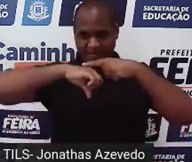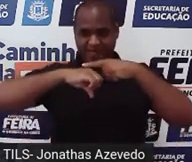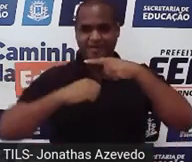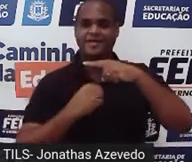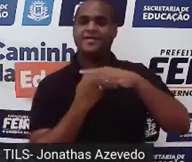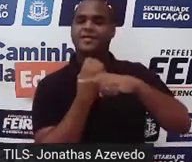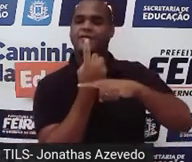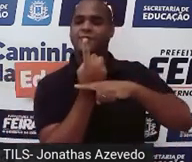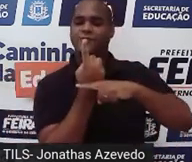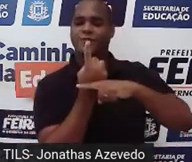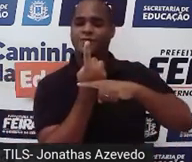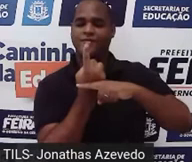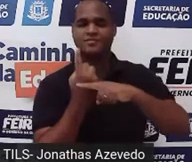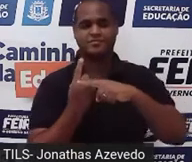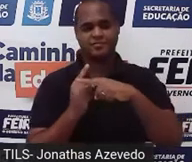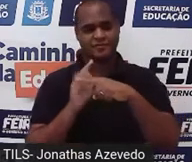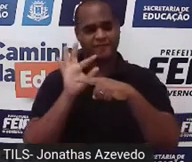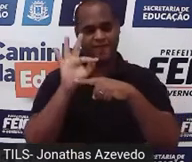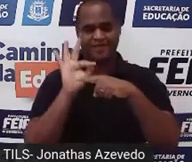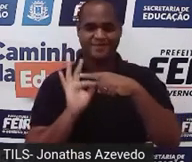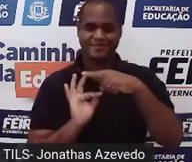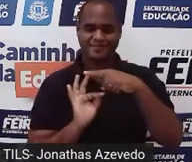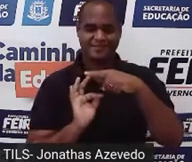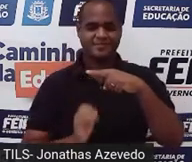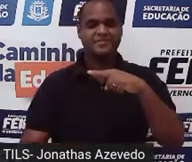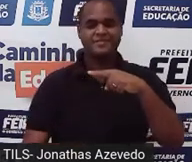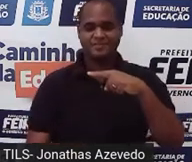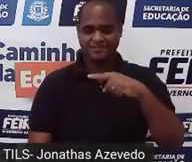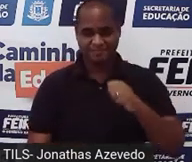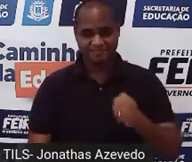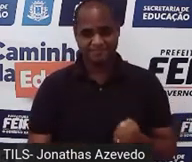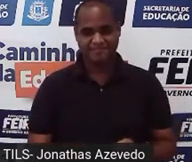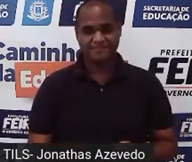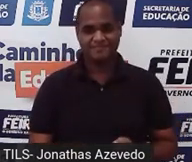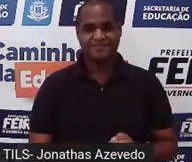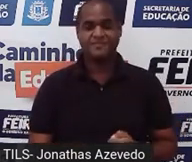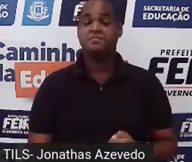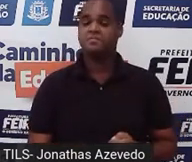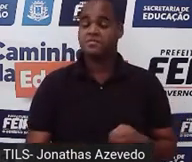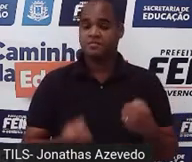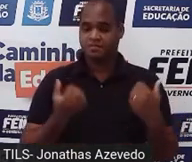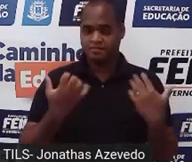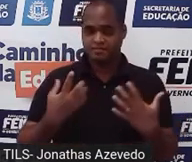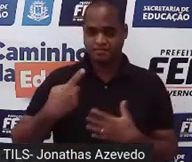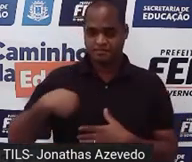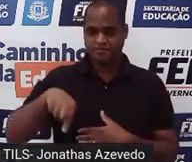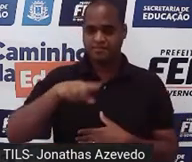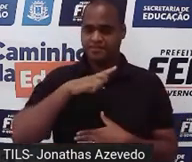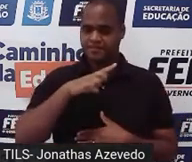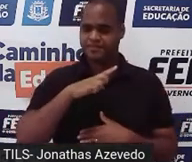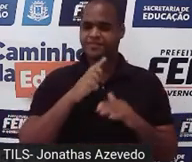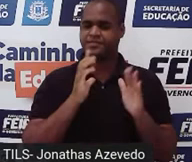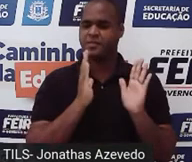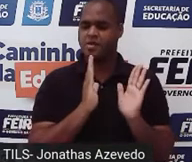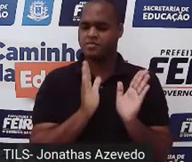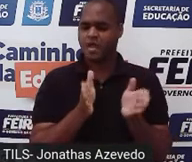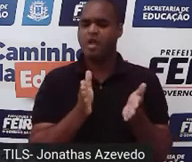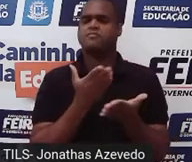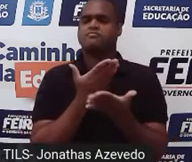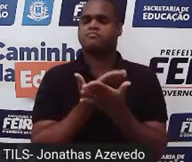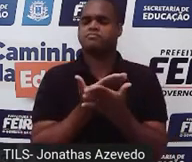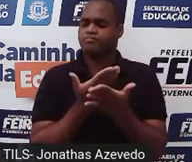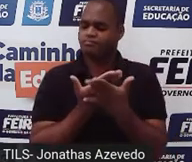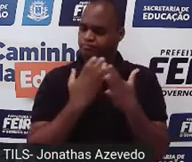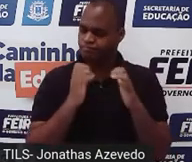cima o número um, fração, pois é. Bom, mas a gente já estudou isso aqui, professor, tem mais